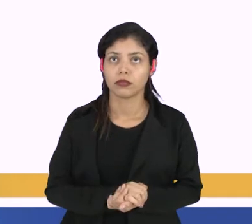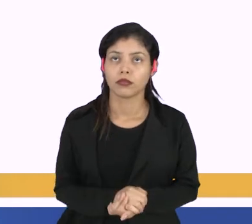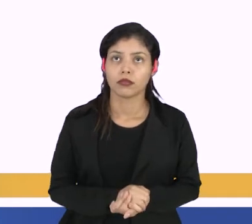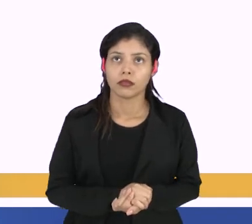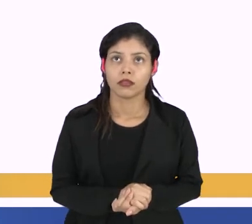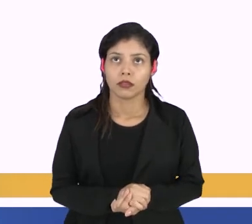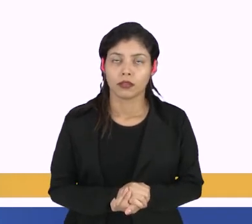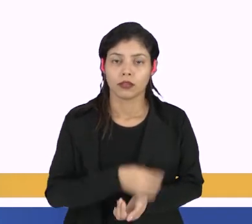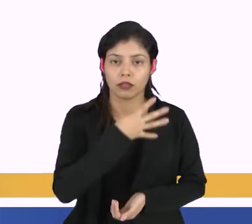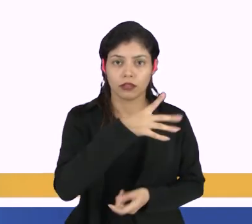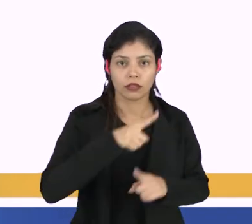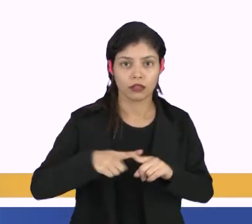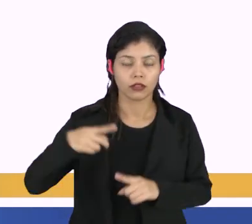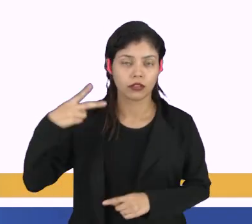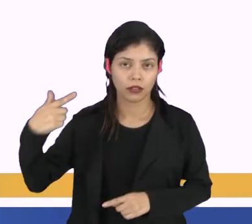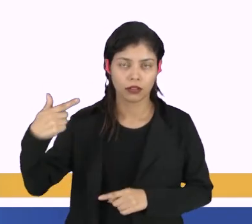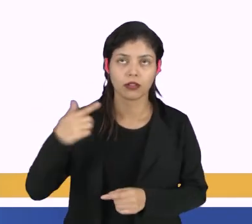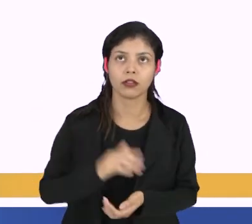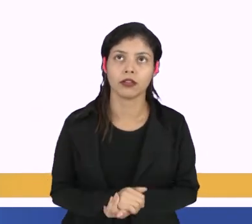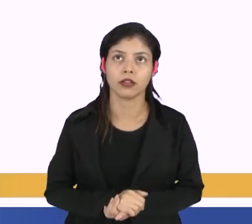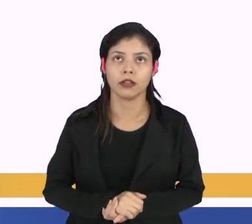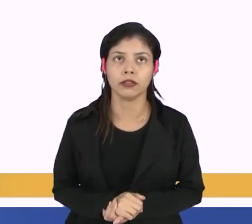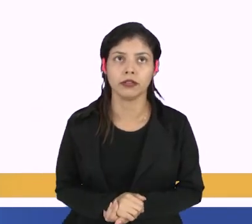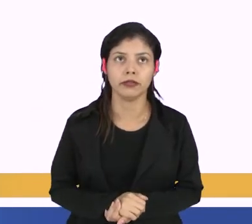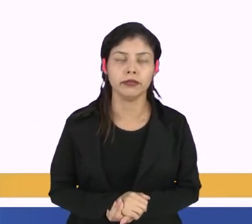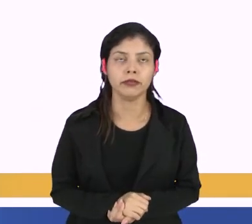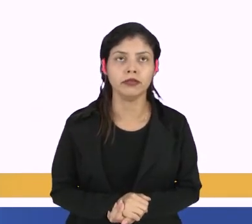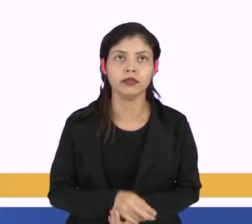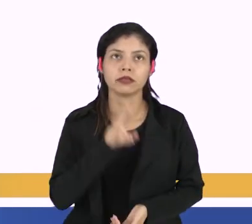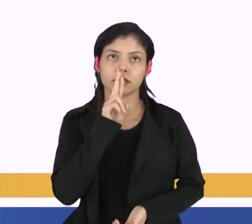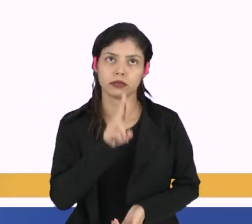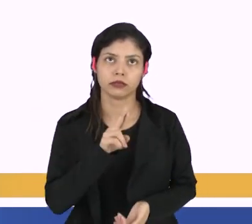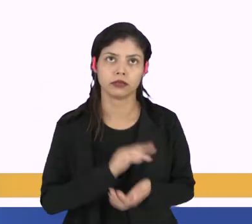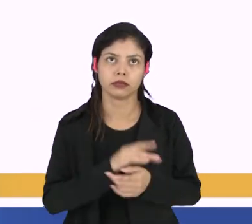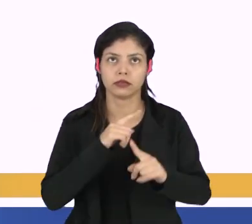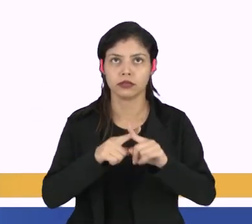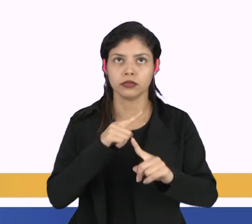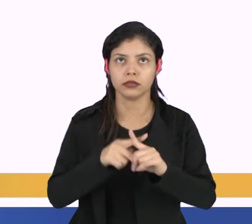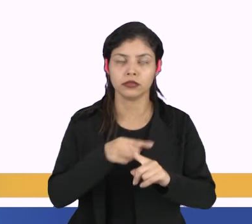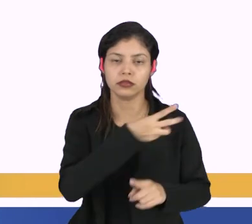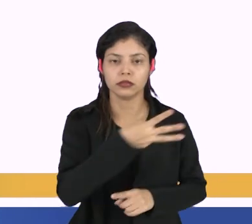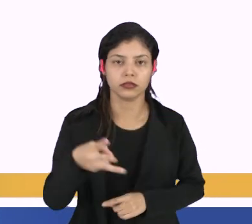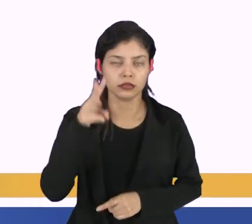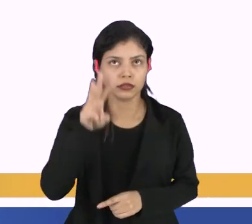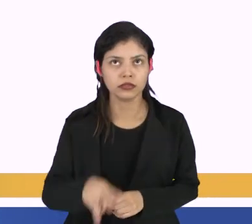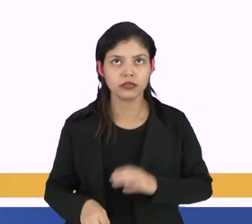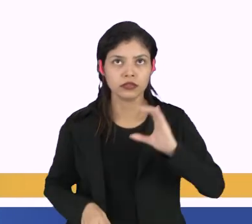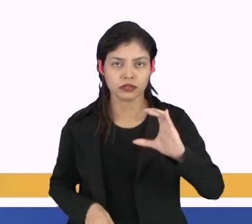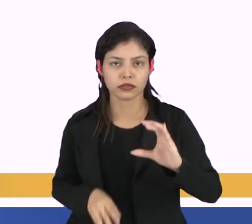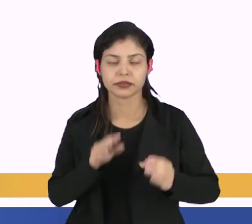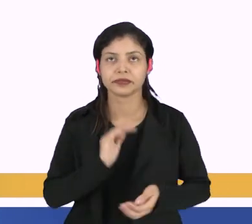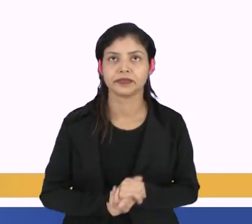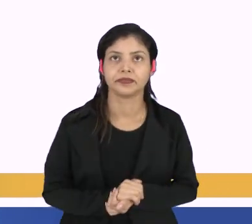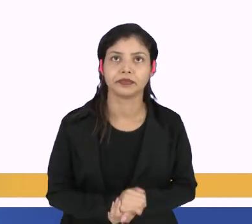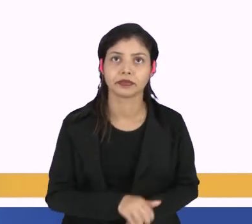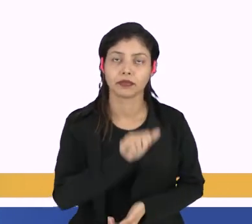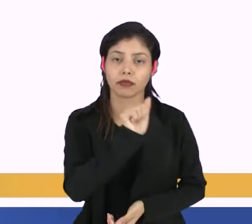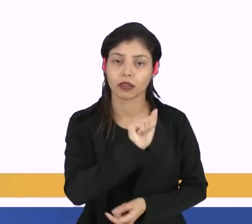de ordem 4 por 2. O resultado dessa multiplicação é uma matriz C,